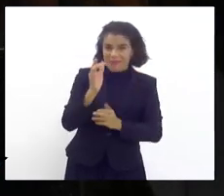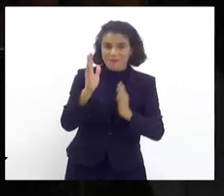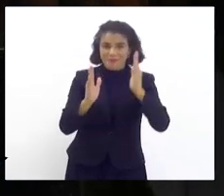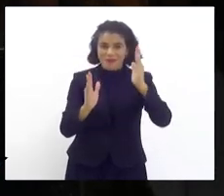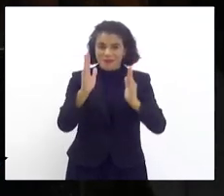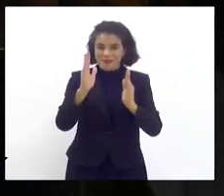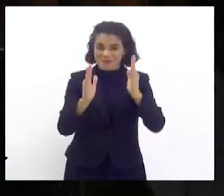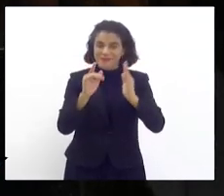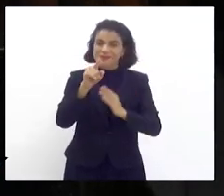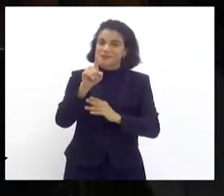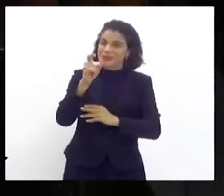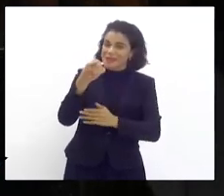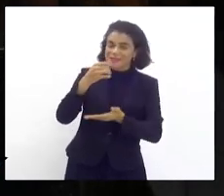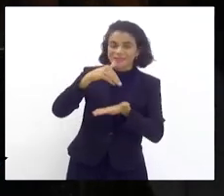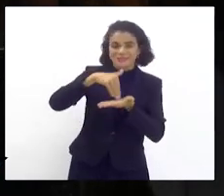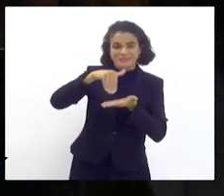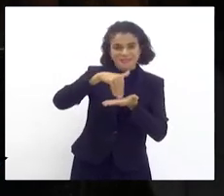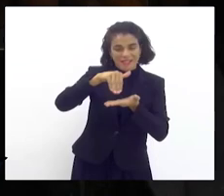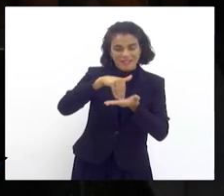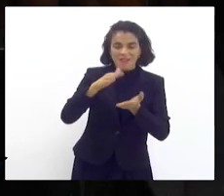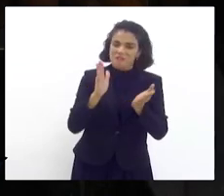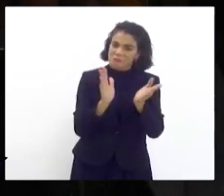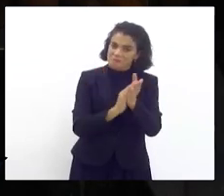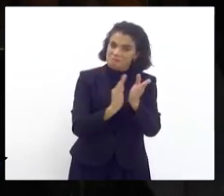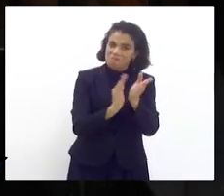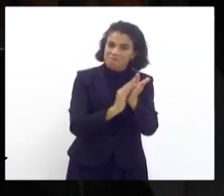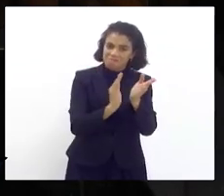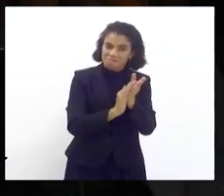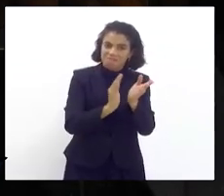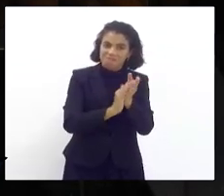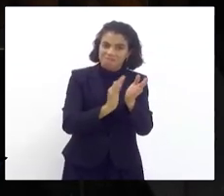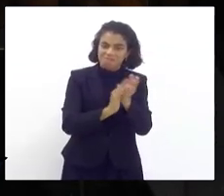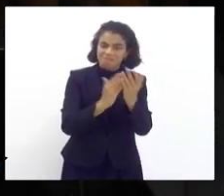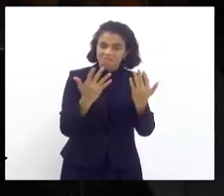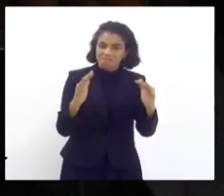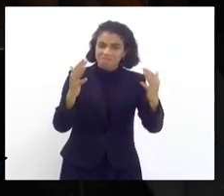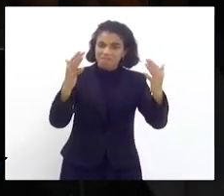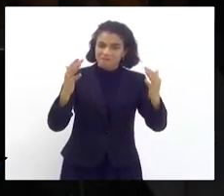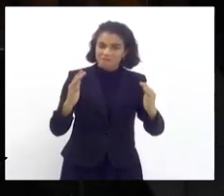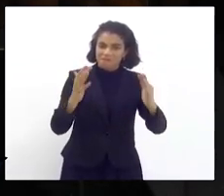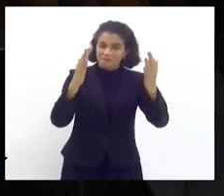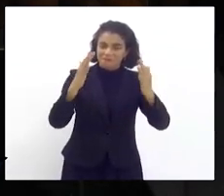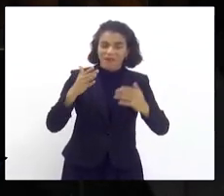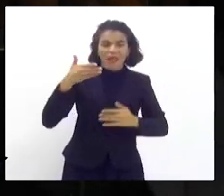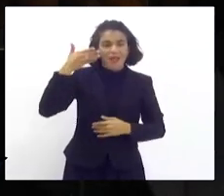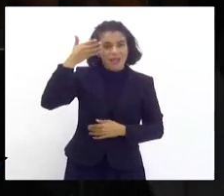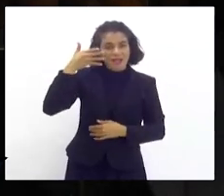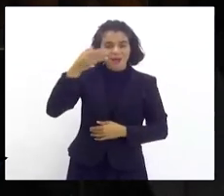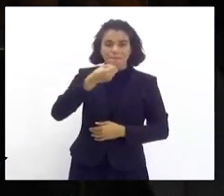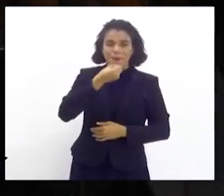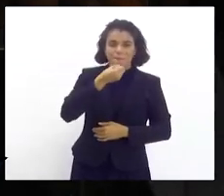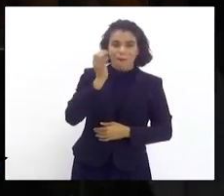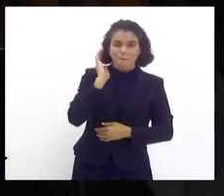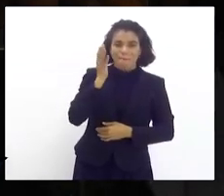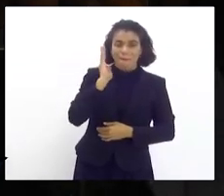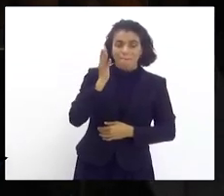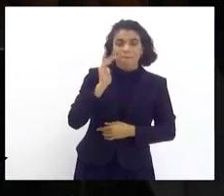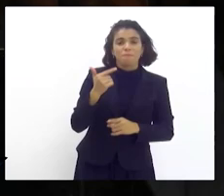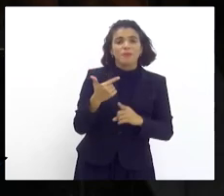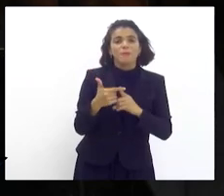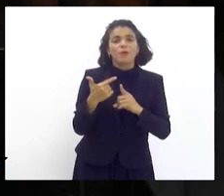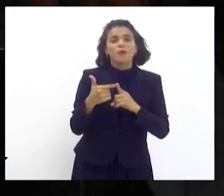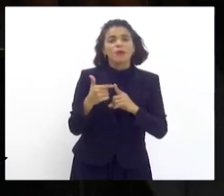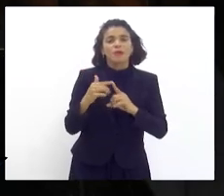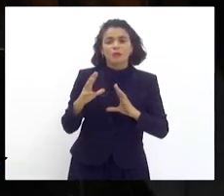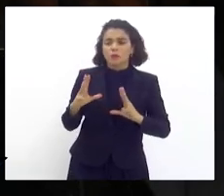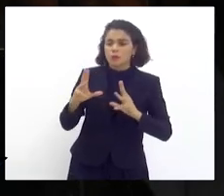secretário. Então, parabenizo a fala de Vossa Excelência, porque se todos